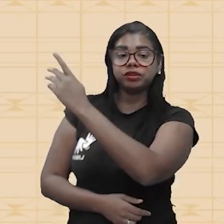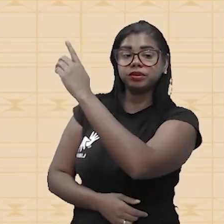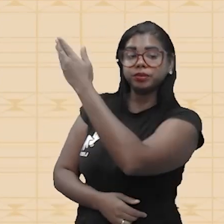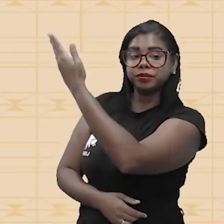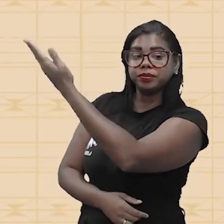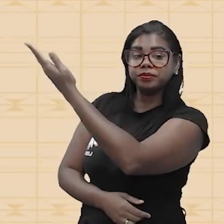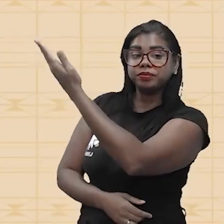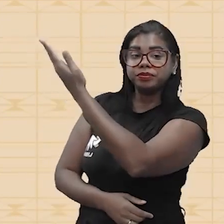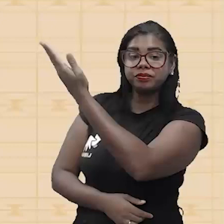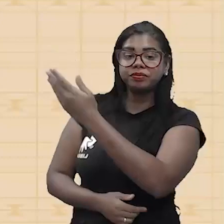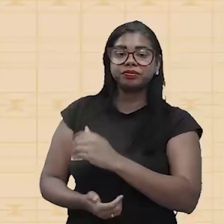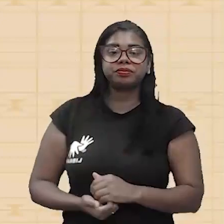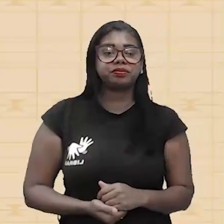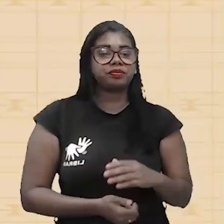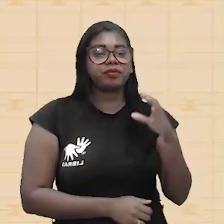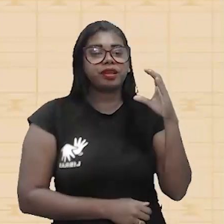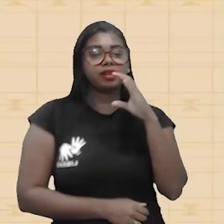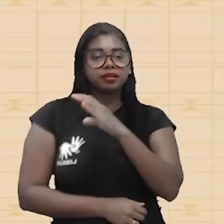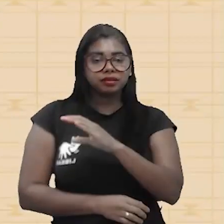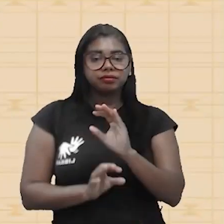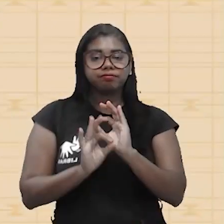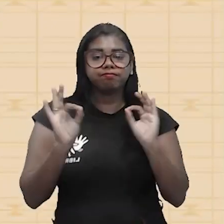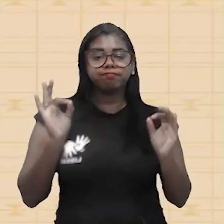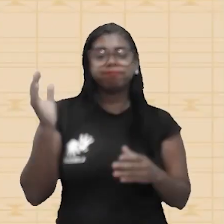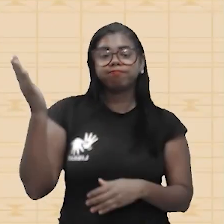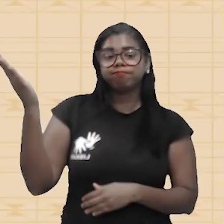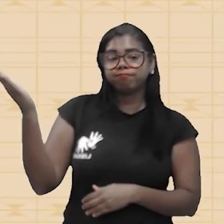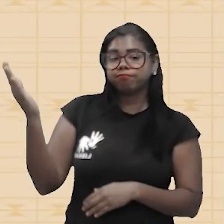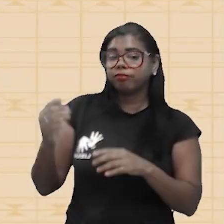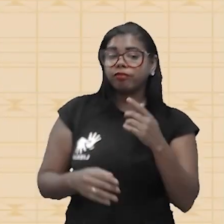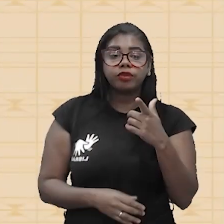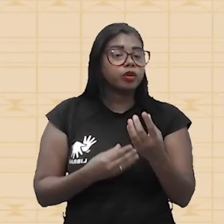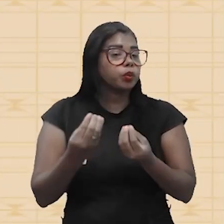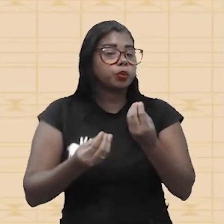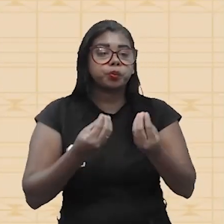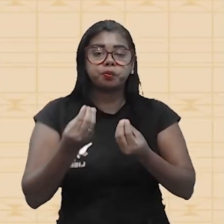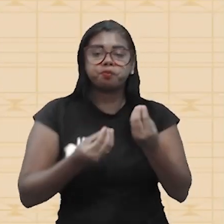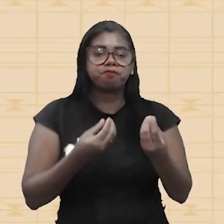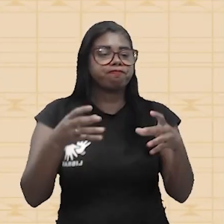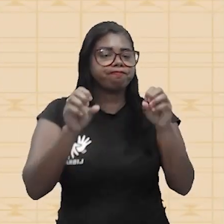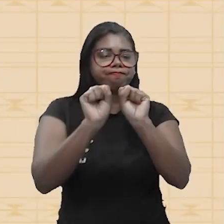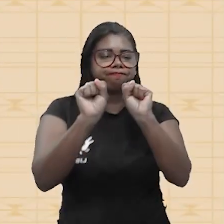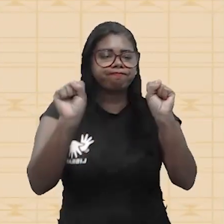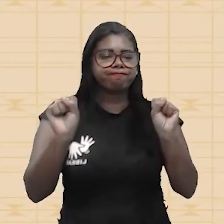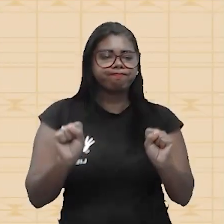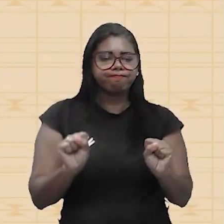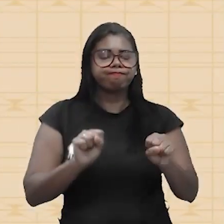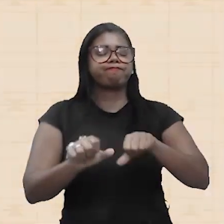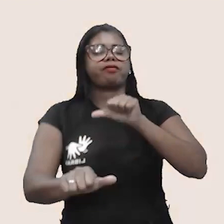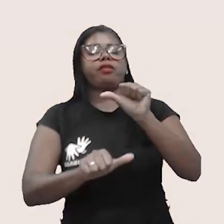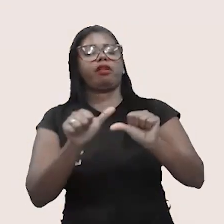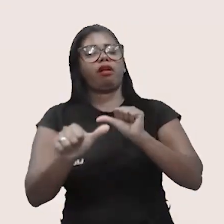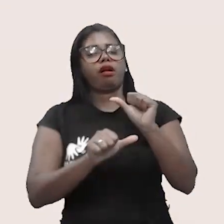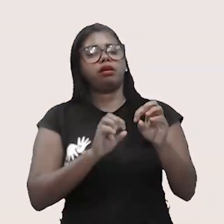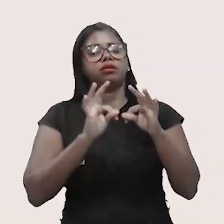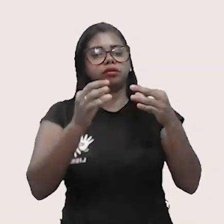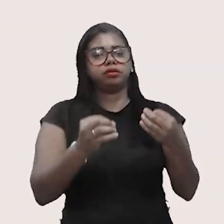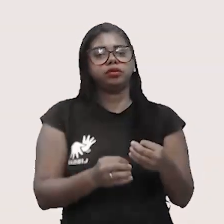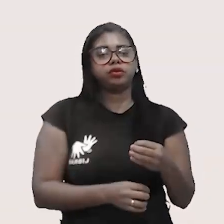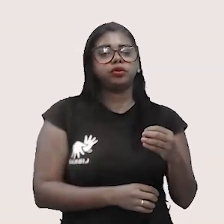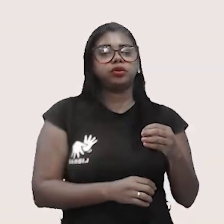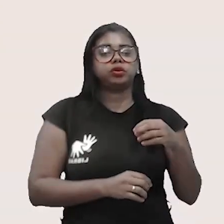Carnot, ela é utópica, porque não tem como você fazer com que o sistema, ele transforme toda a energia